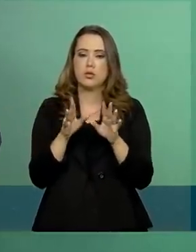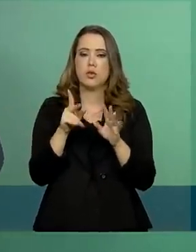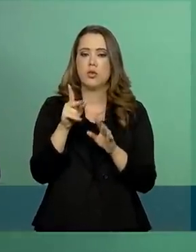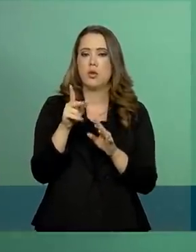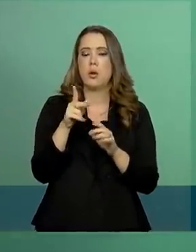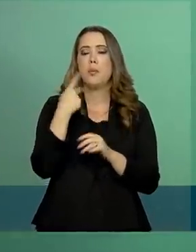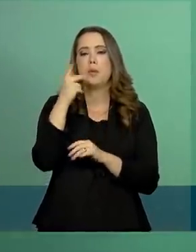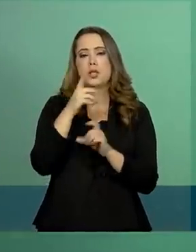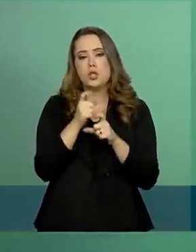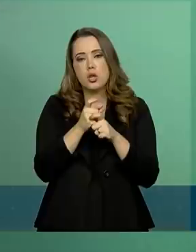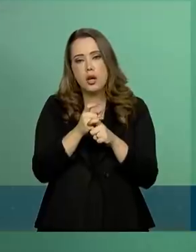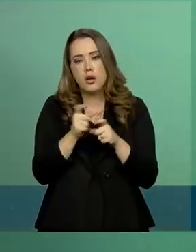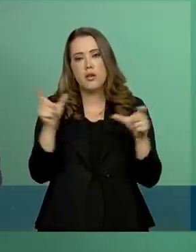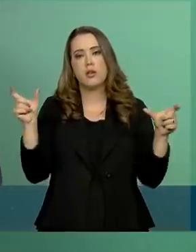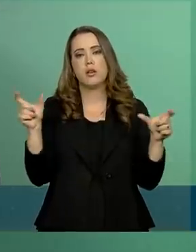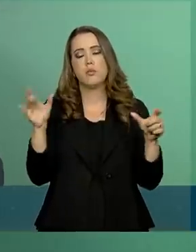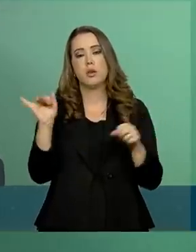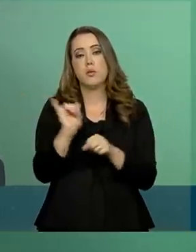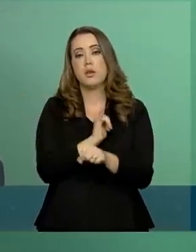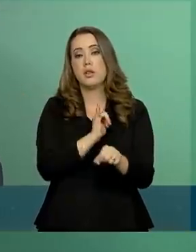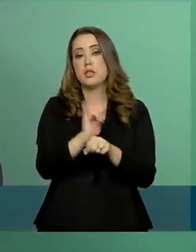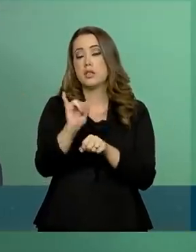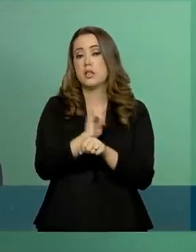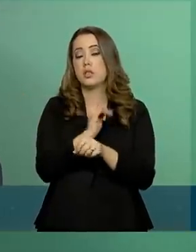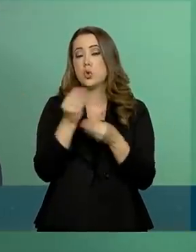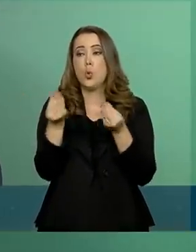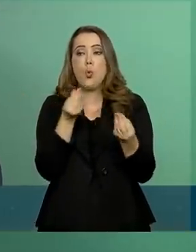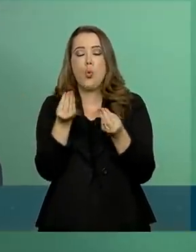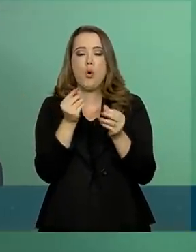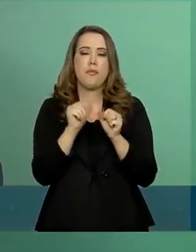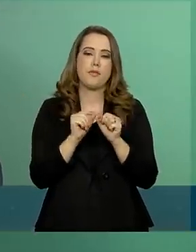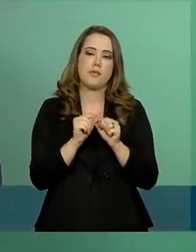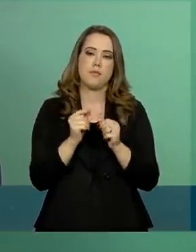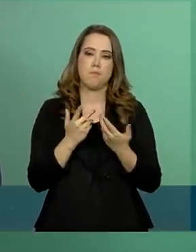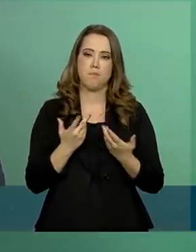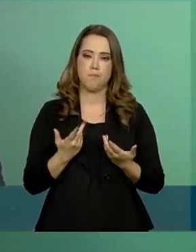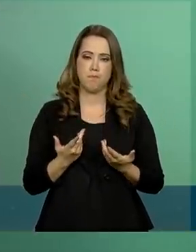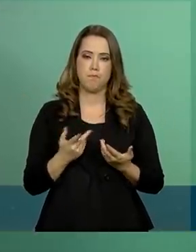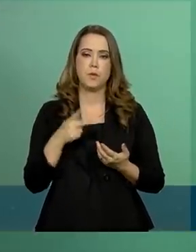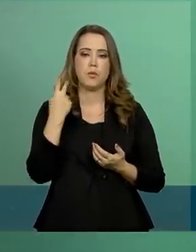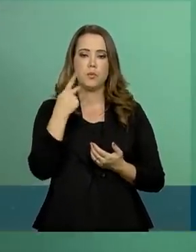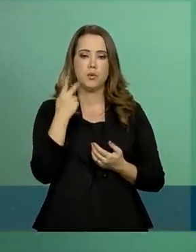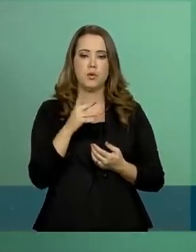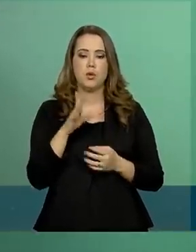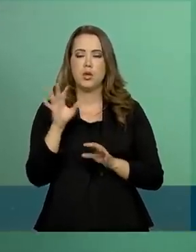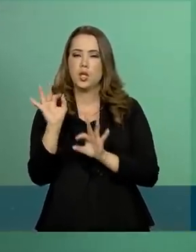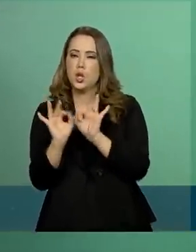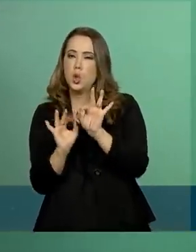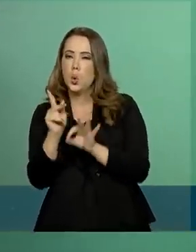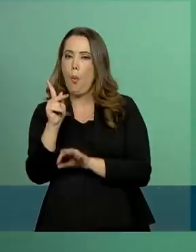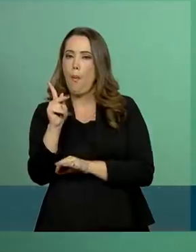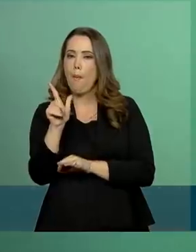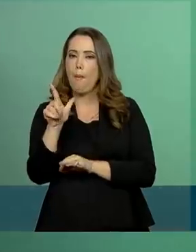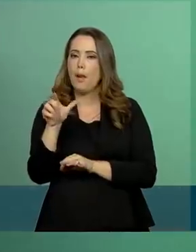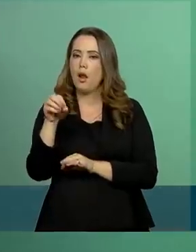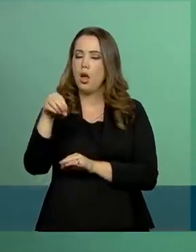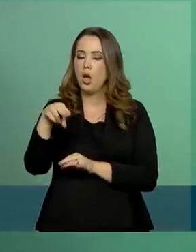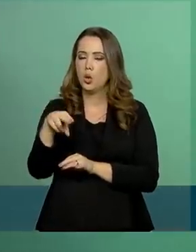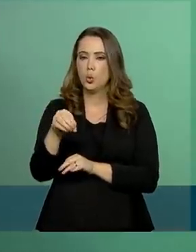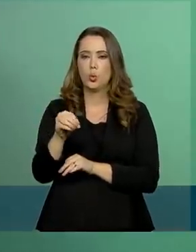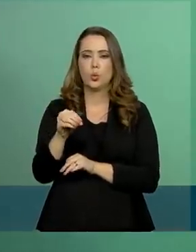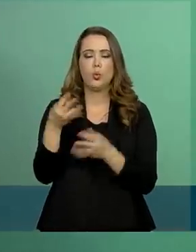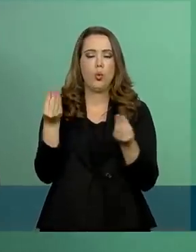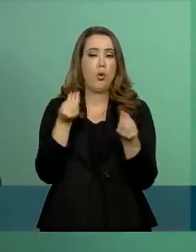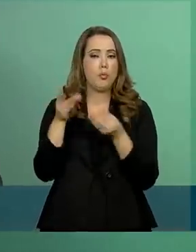uma estratégia ampla, a estratégia é como executar a política e o plano é o dia a